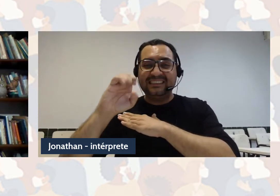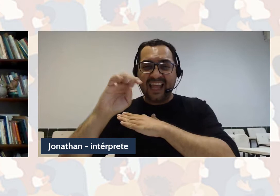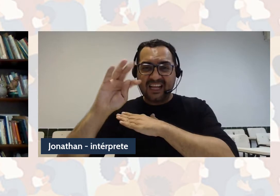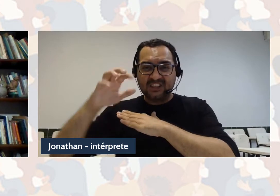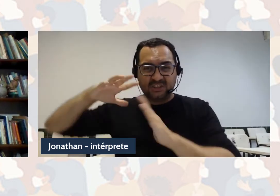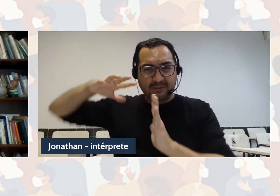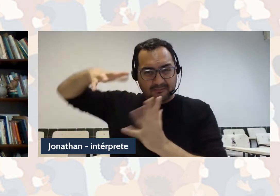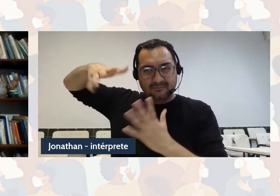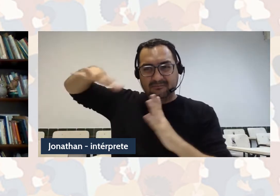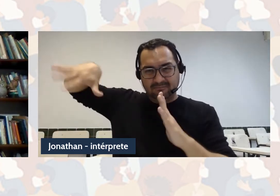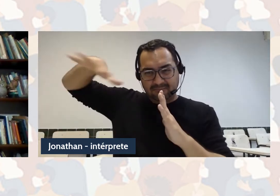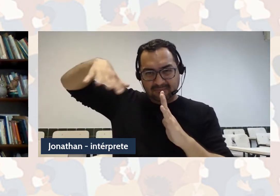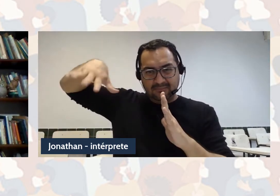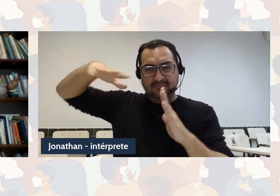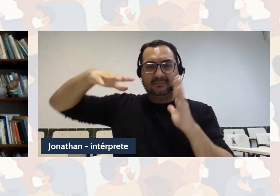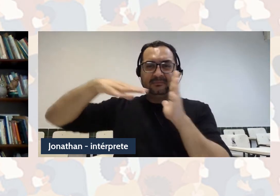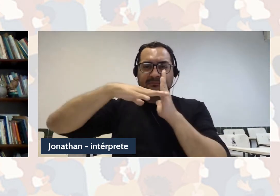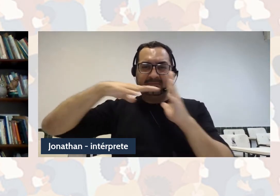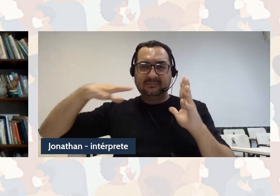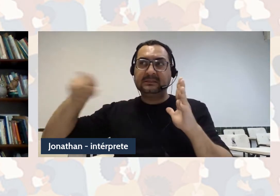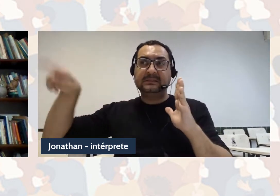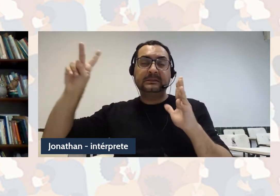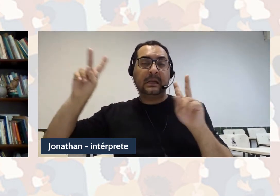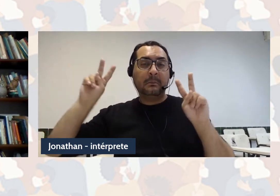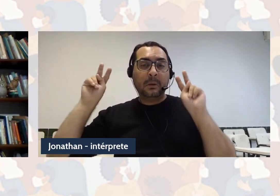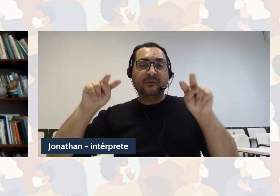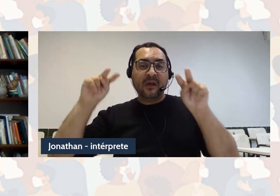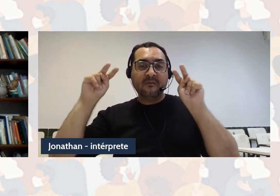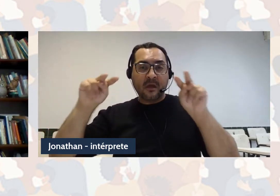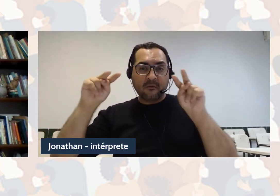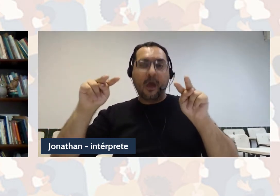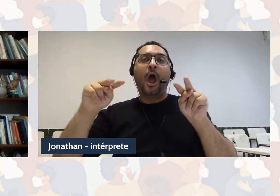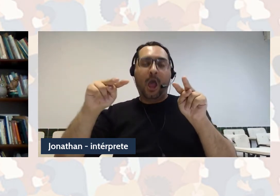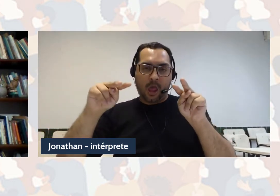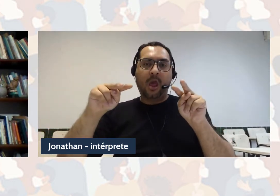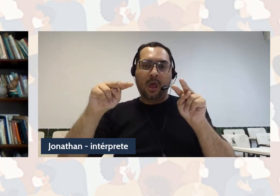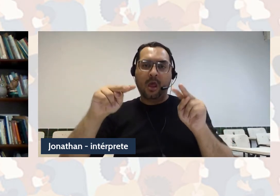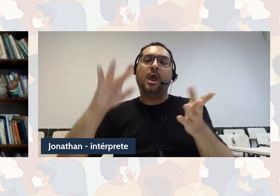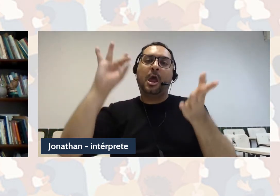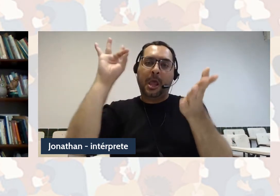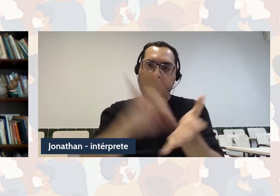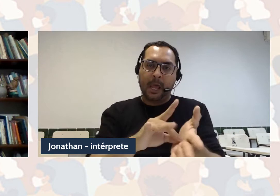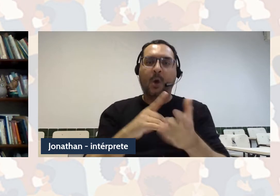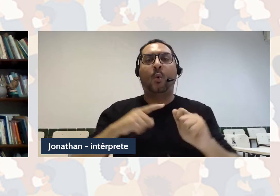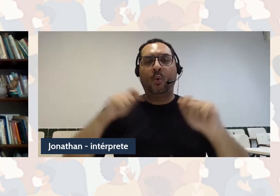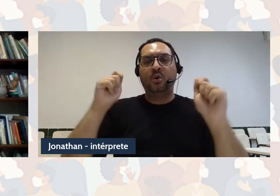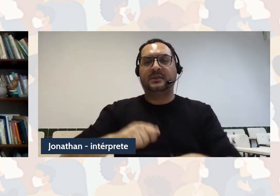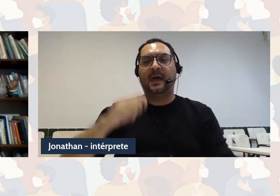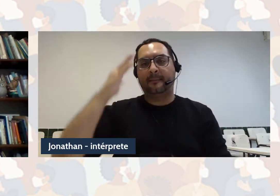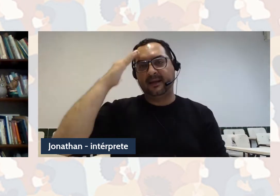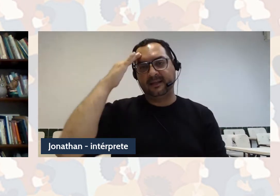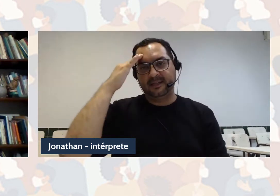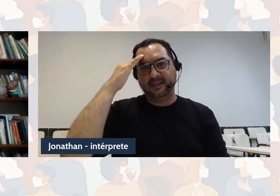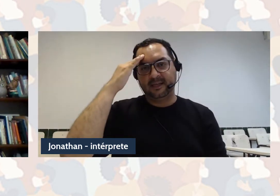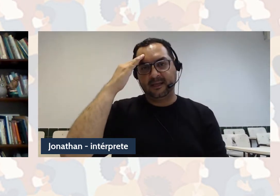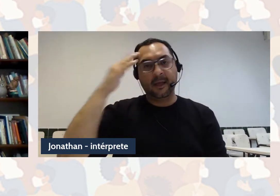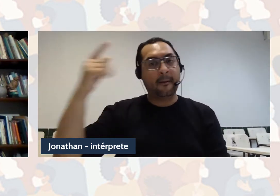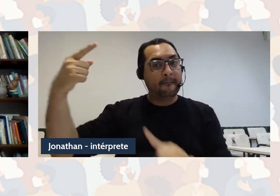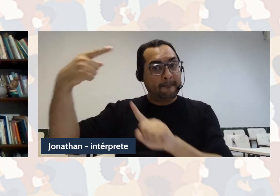processos tão díspares e imbricados, o real é sempre dedutível pelo pensamento